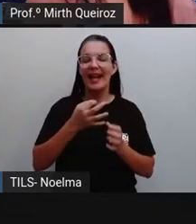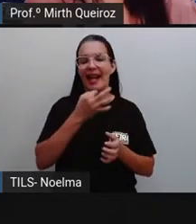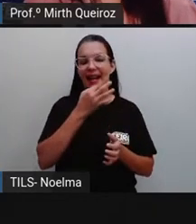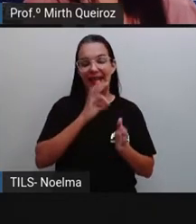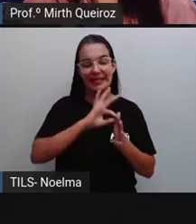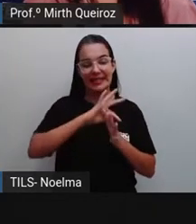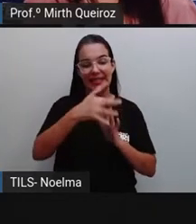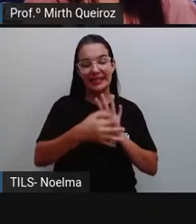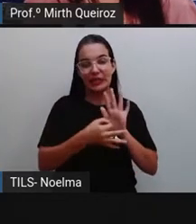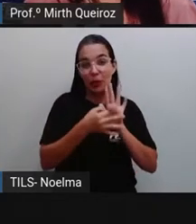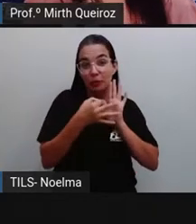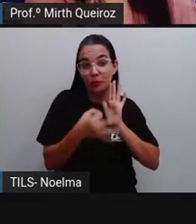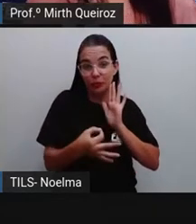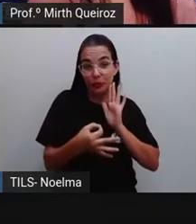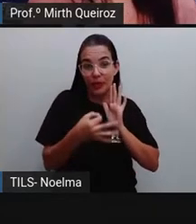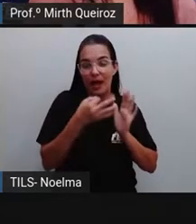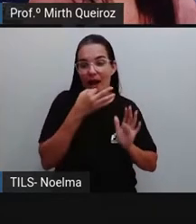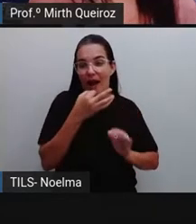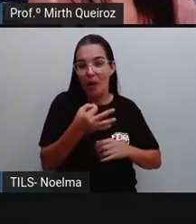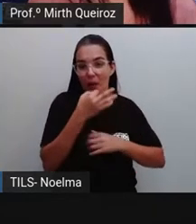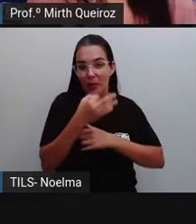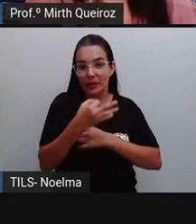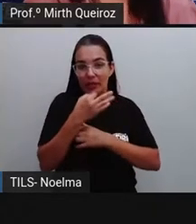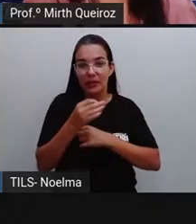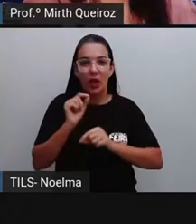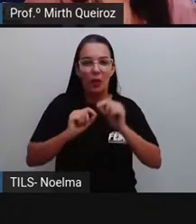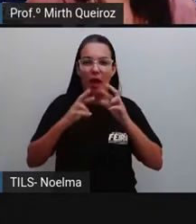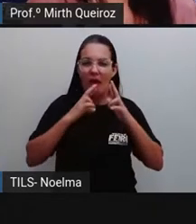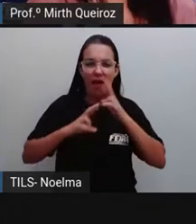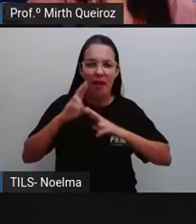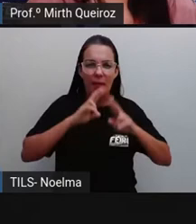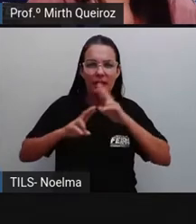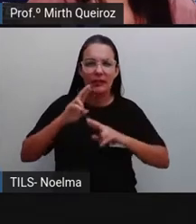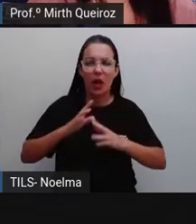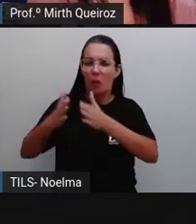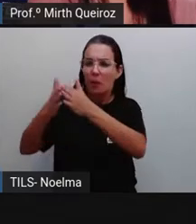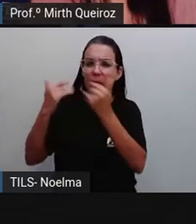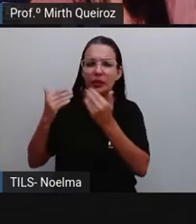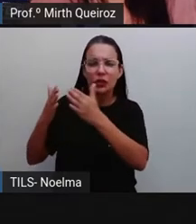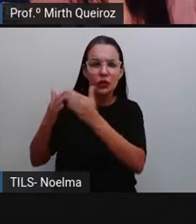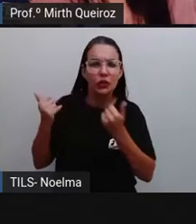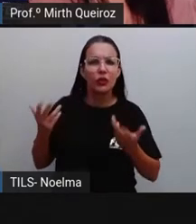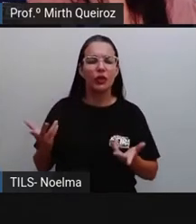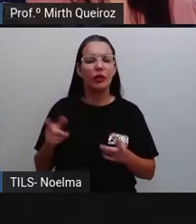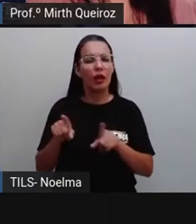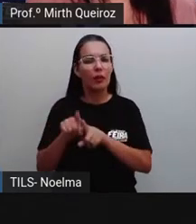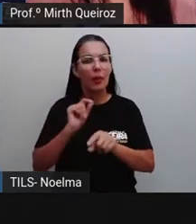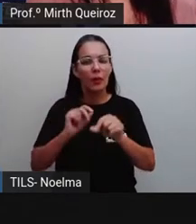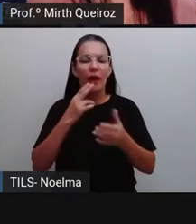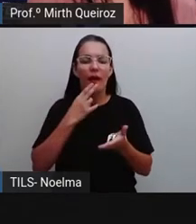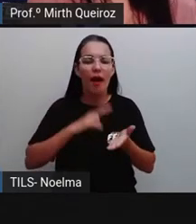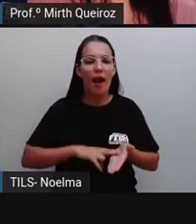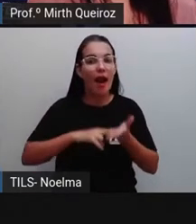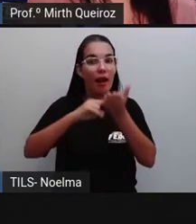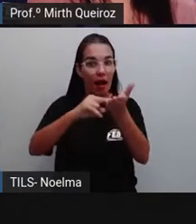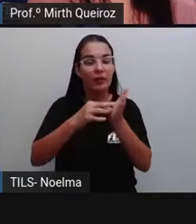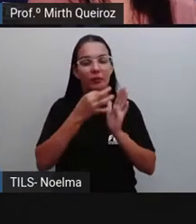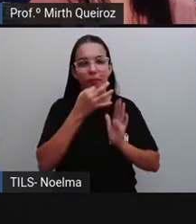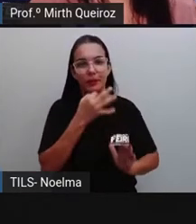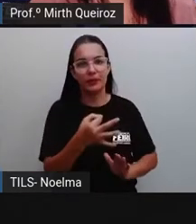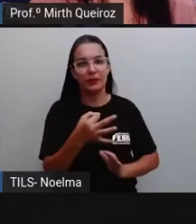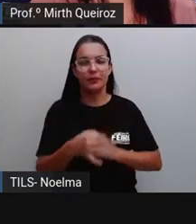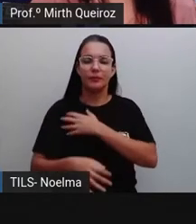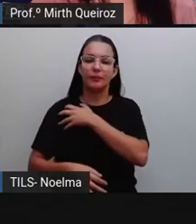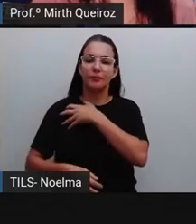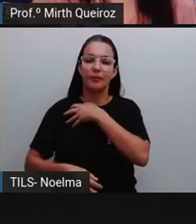argumentativa, né? Que é a carta de reclamação, reivindicações. São cartas argumentativas,